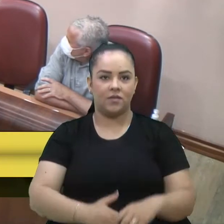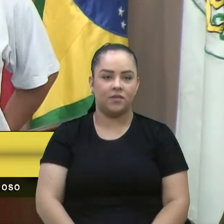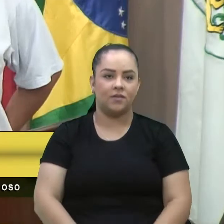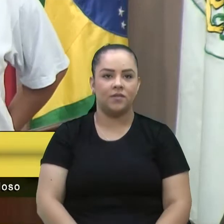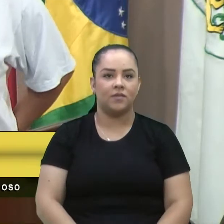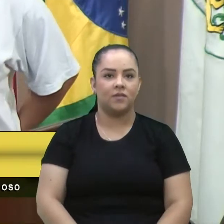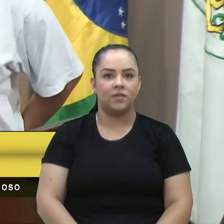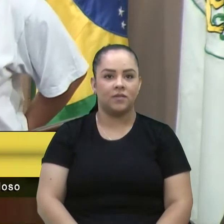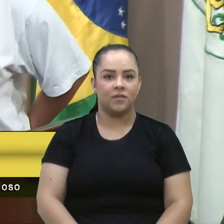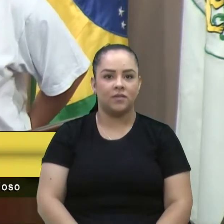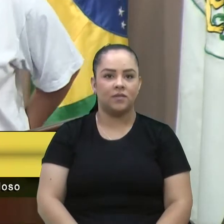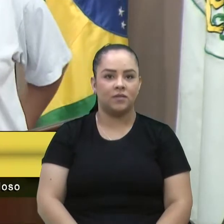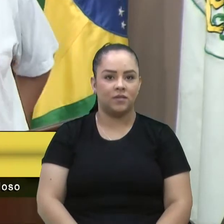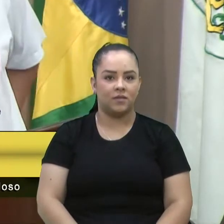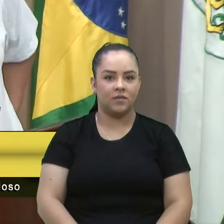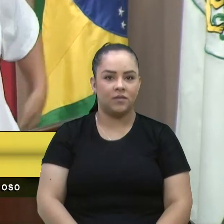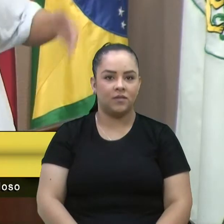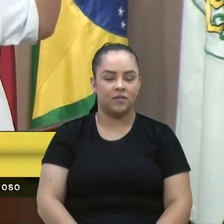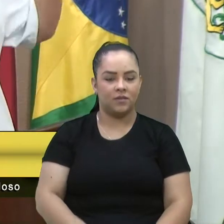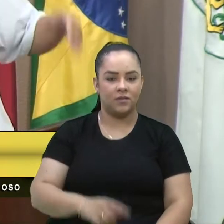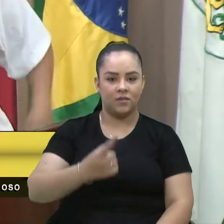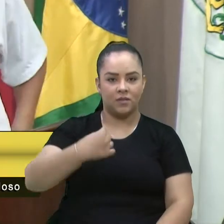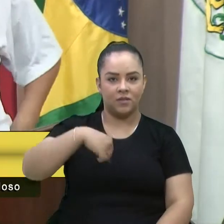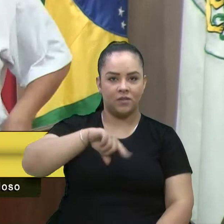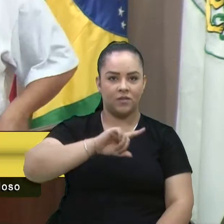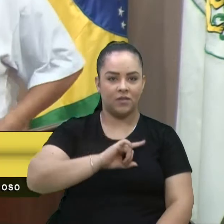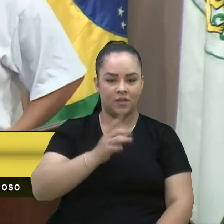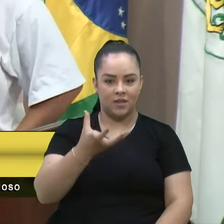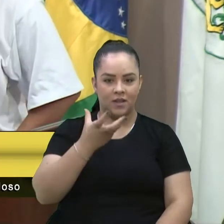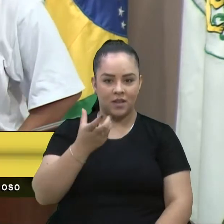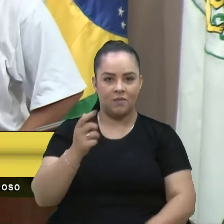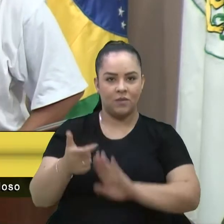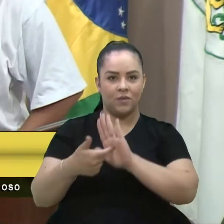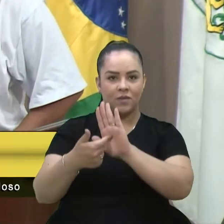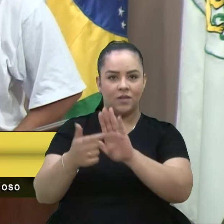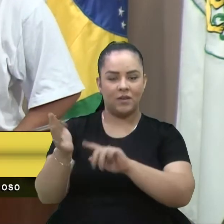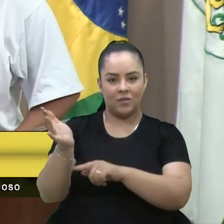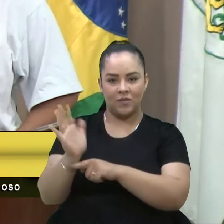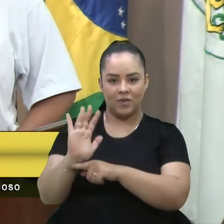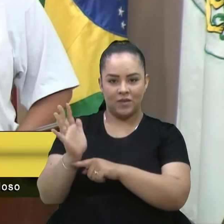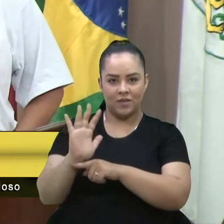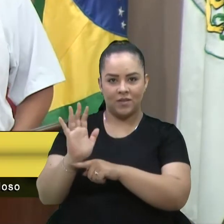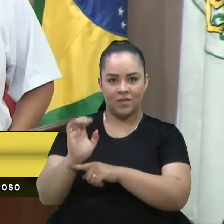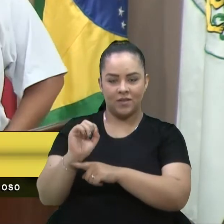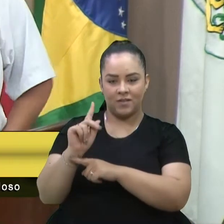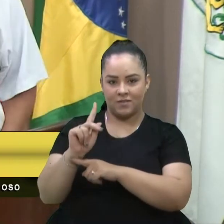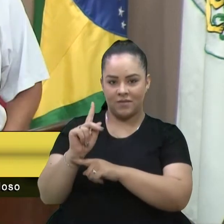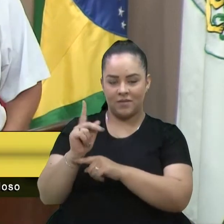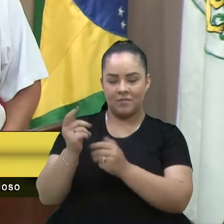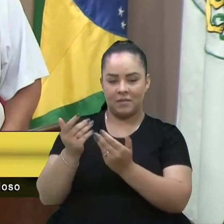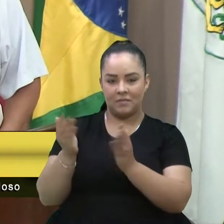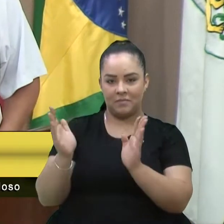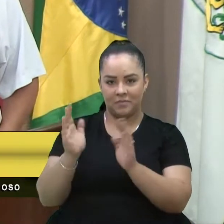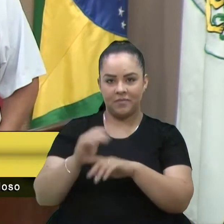Nós ficamos de colocar um vídeo. Já vai abrir? Então tá.